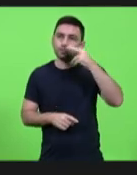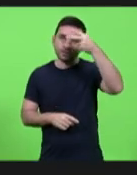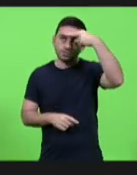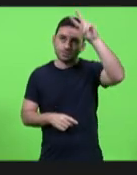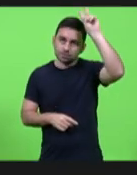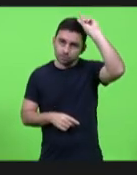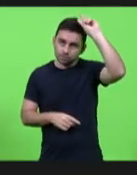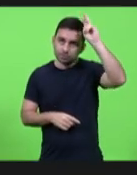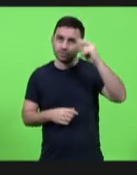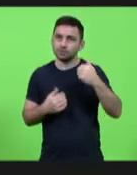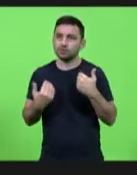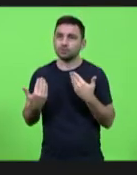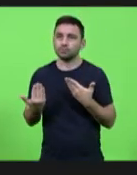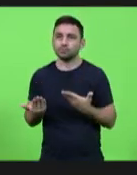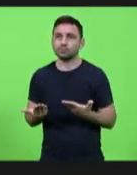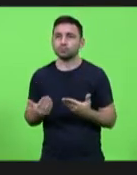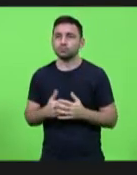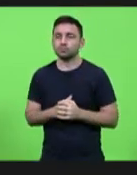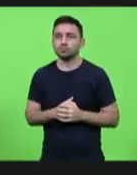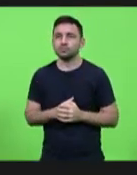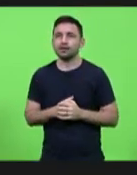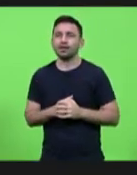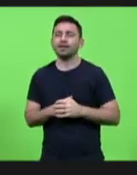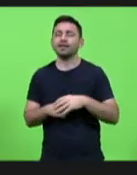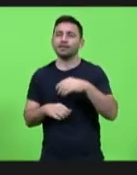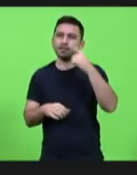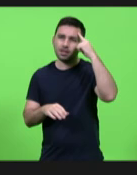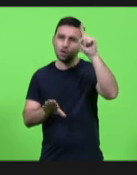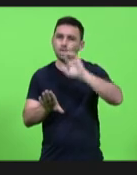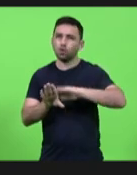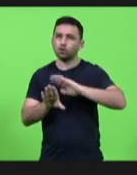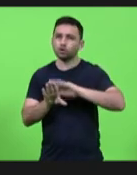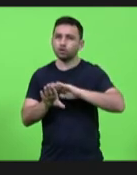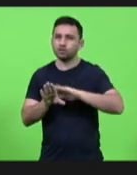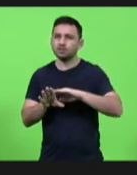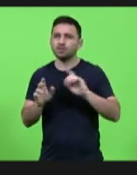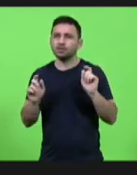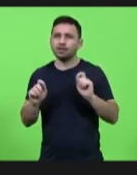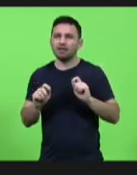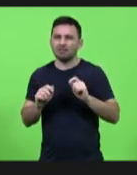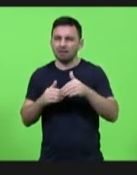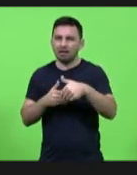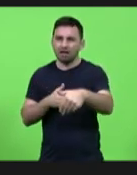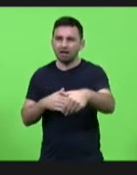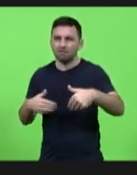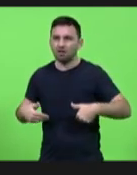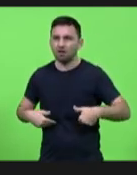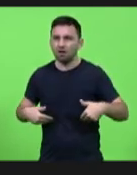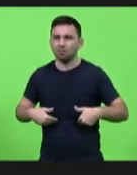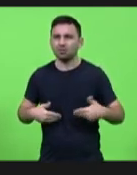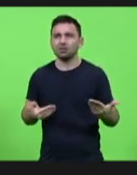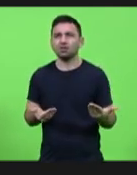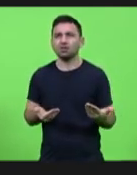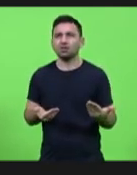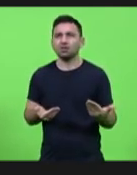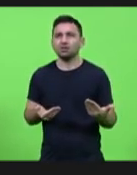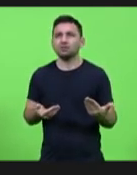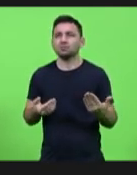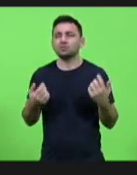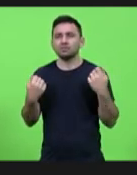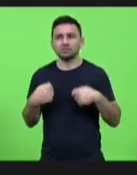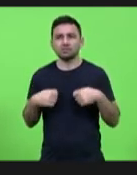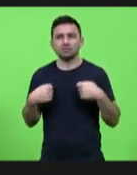Caropreso e dizer ideologia que produz fome é ideologia que tem que ser